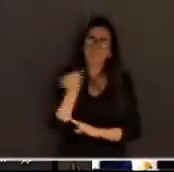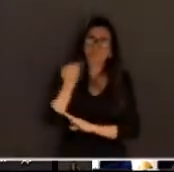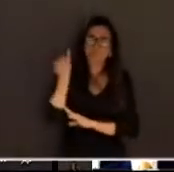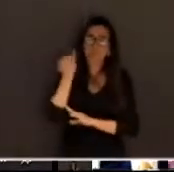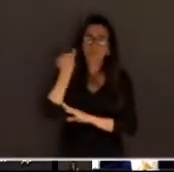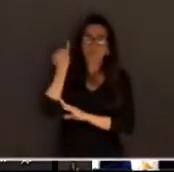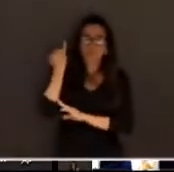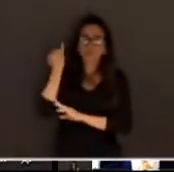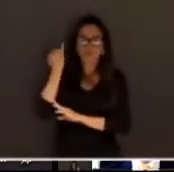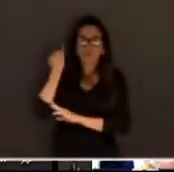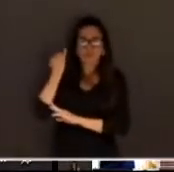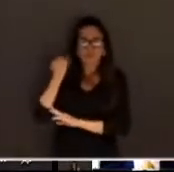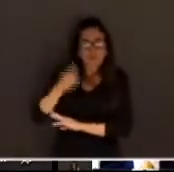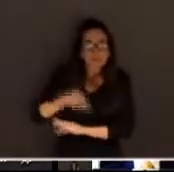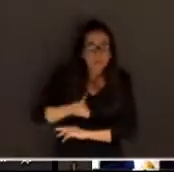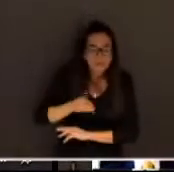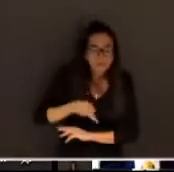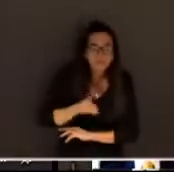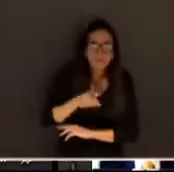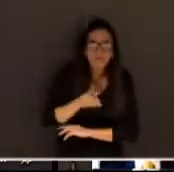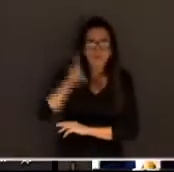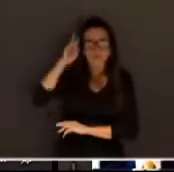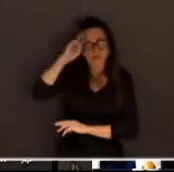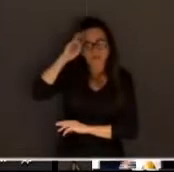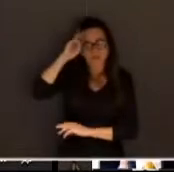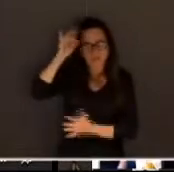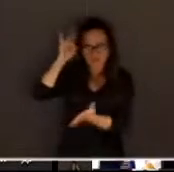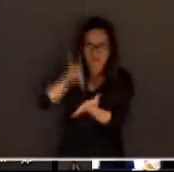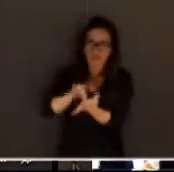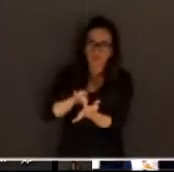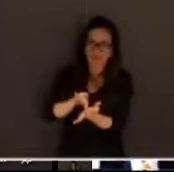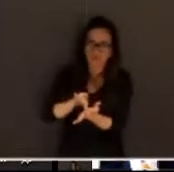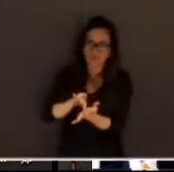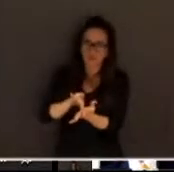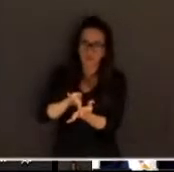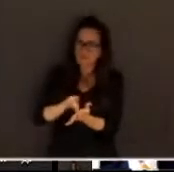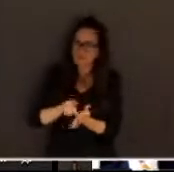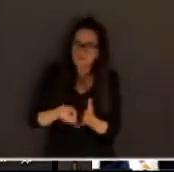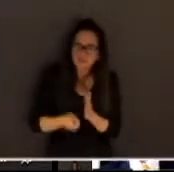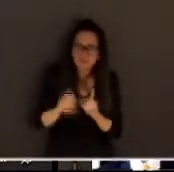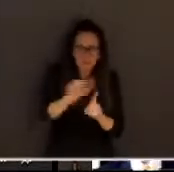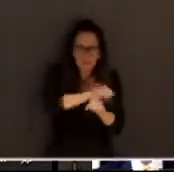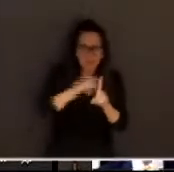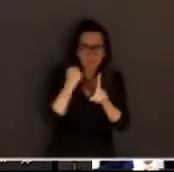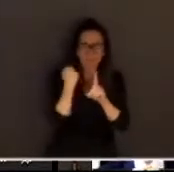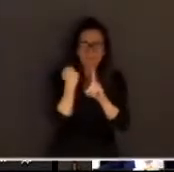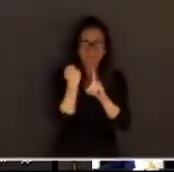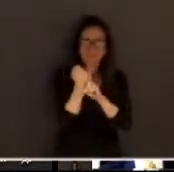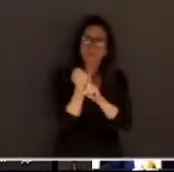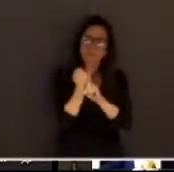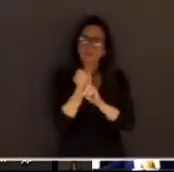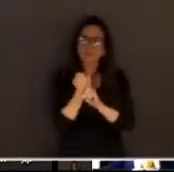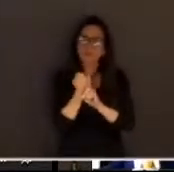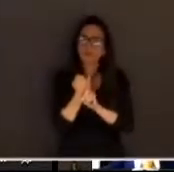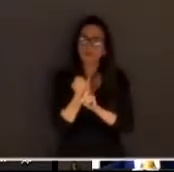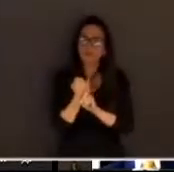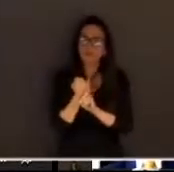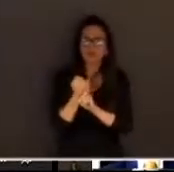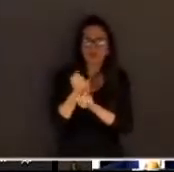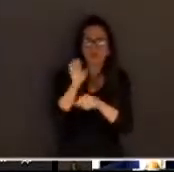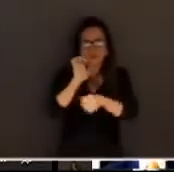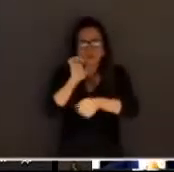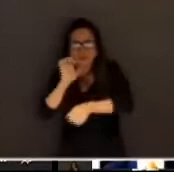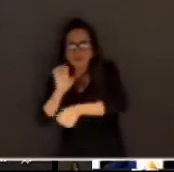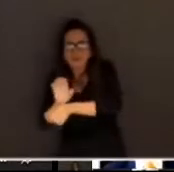nos esqueçamos do óbvio uma sociedade que se pretenda ser civilizada um estado que se